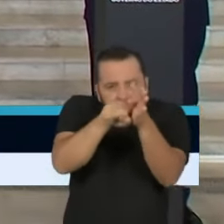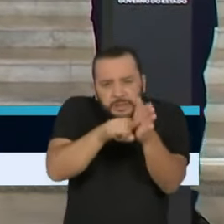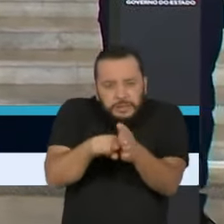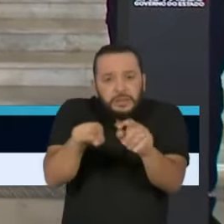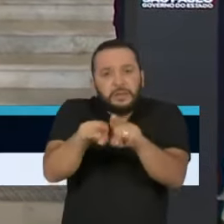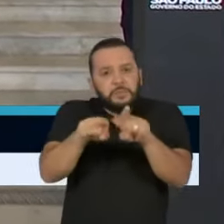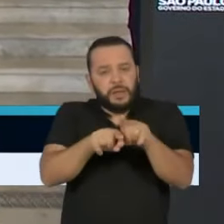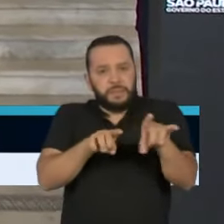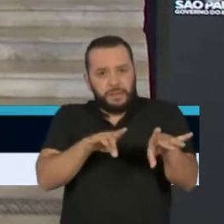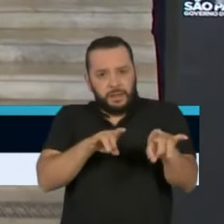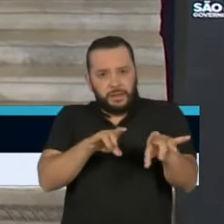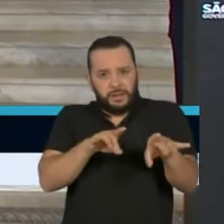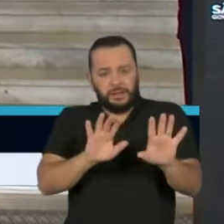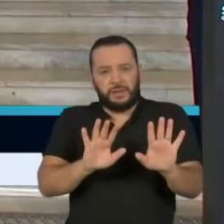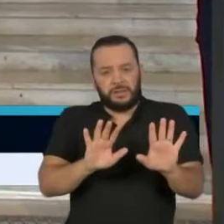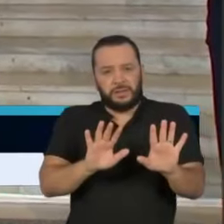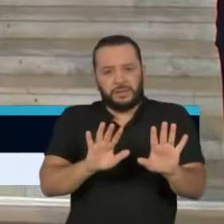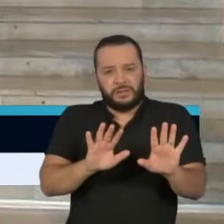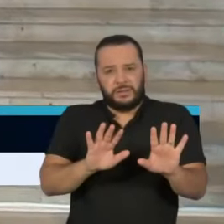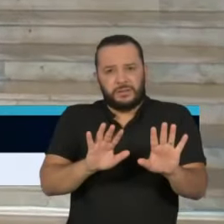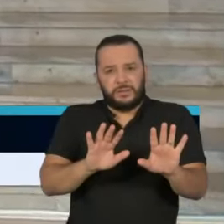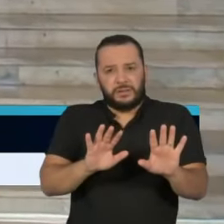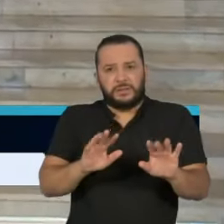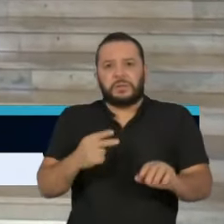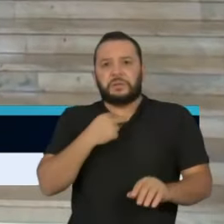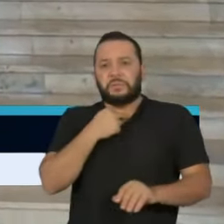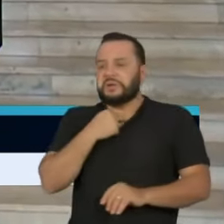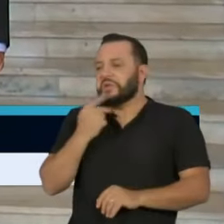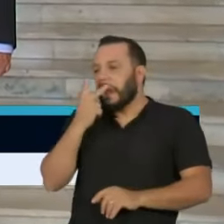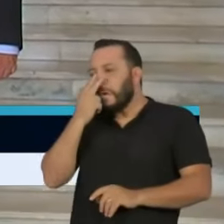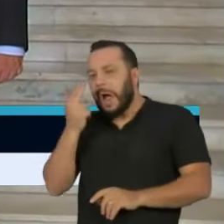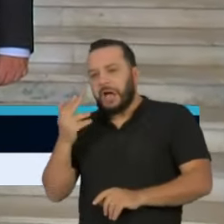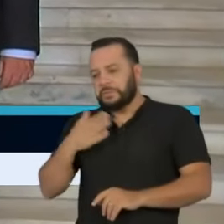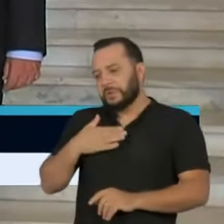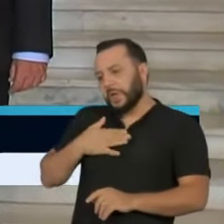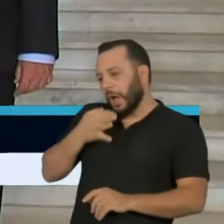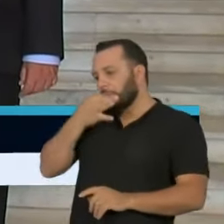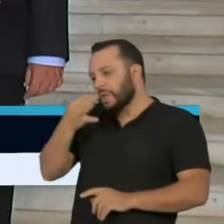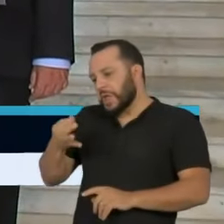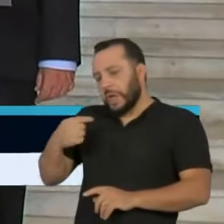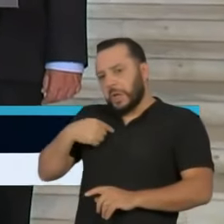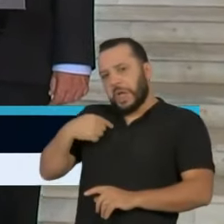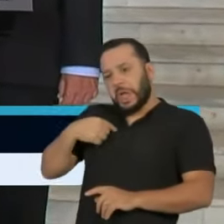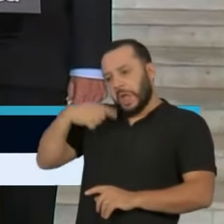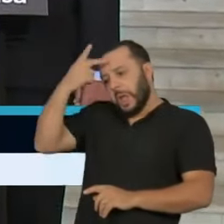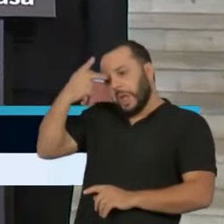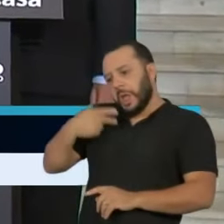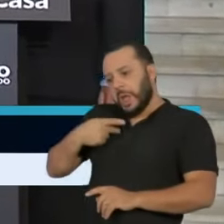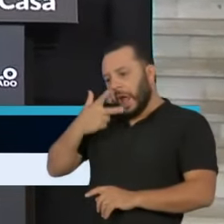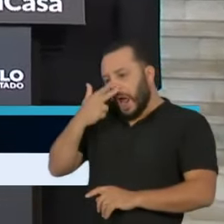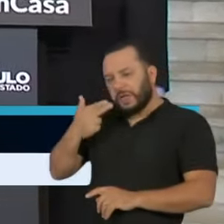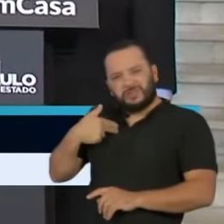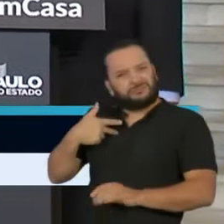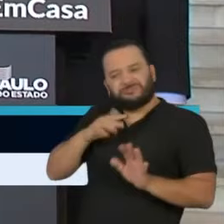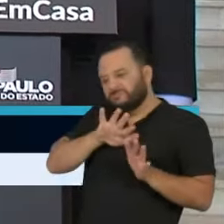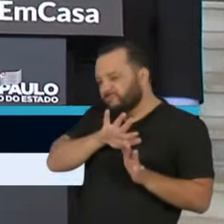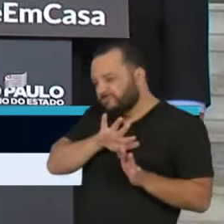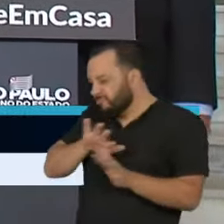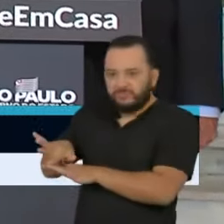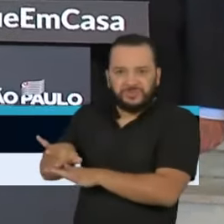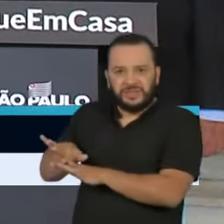e o afastamento completo do populismo, do achismo, da visão